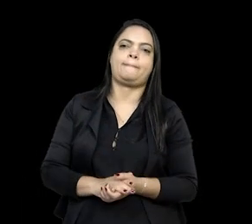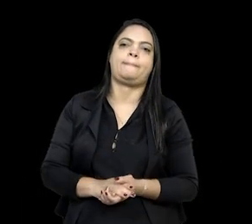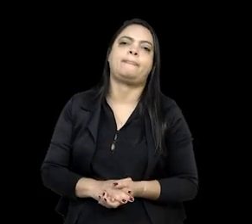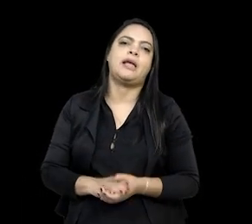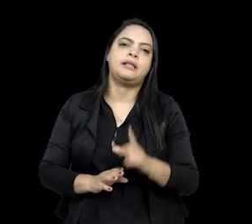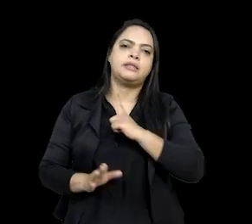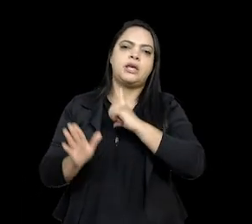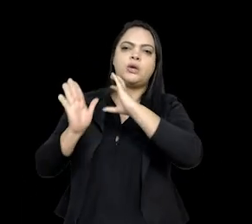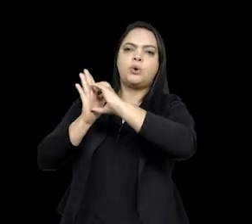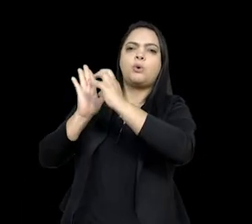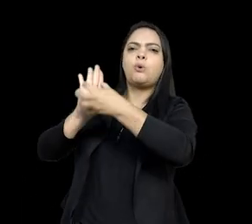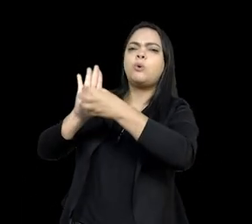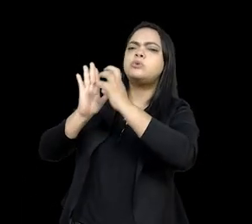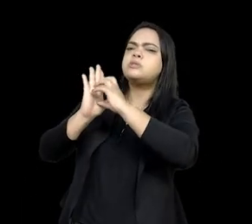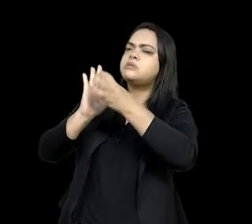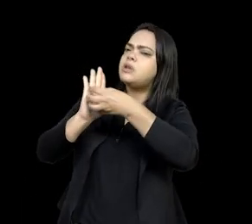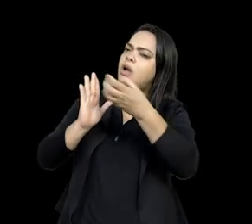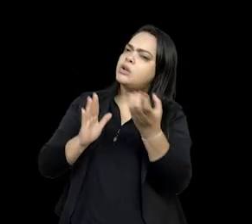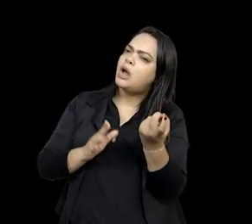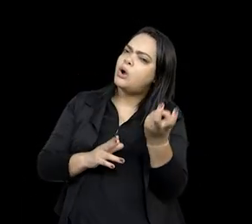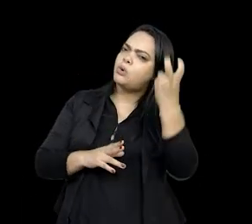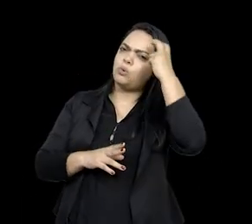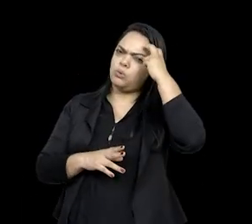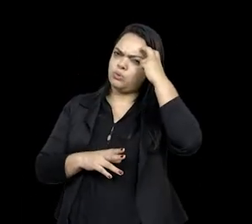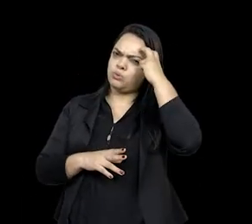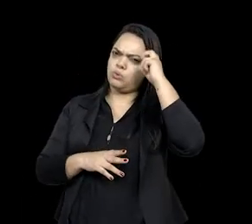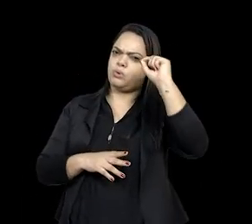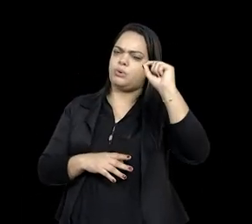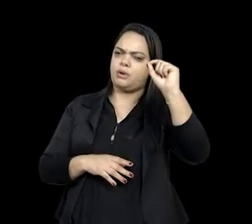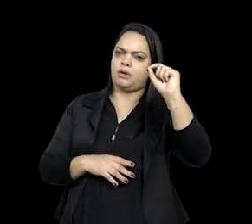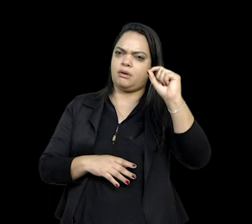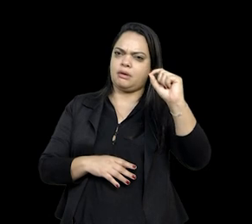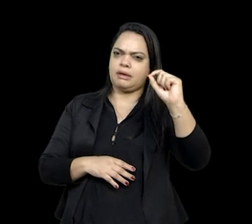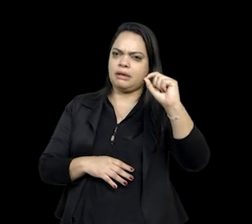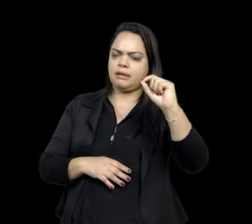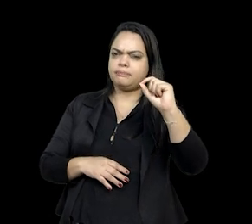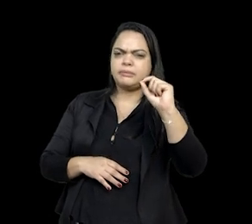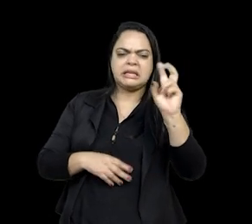do conceito fixo de cultura, né? Muitas vezes os não indígenas